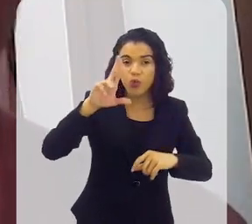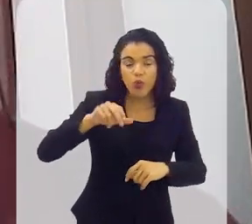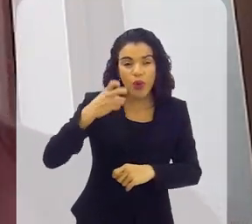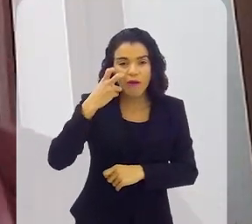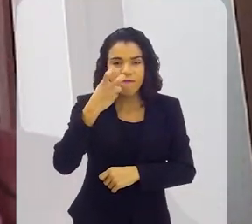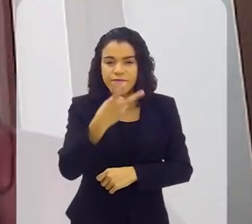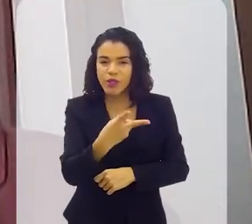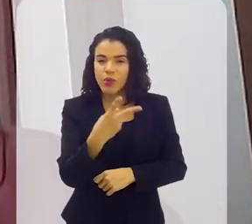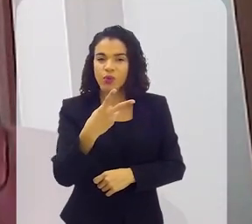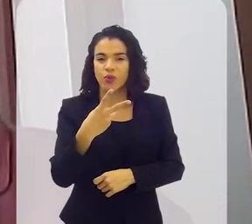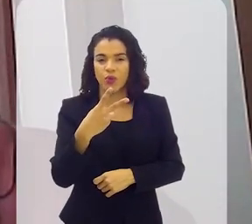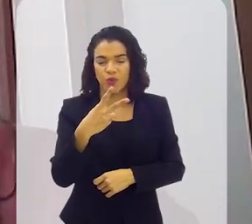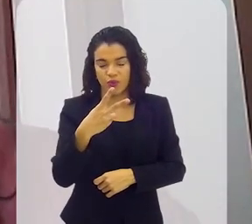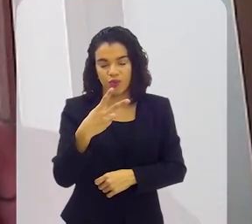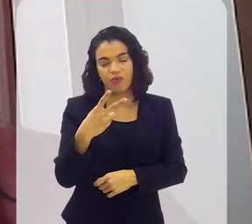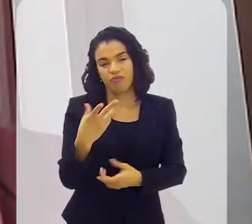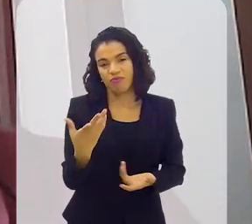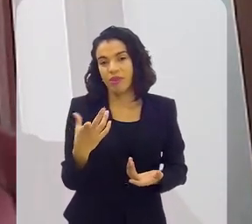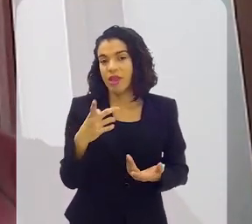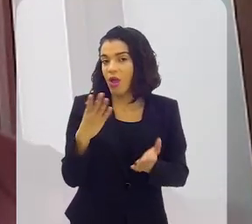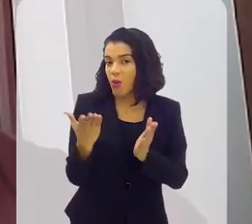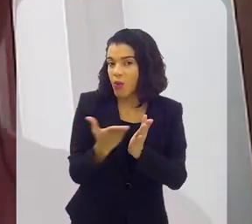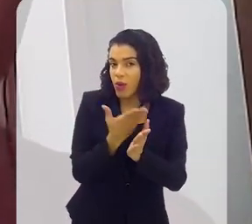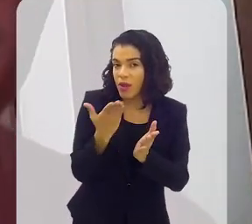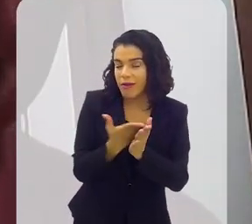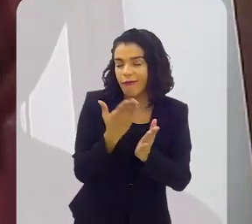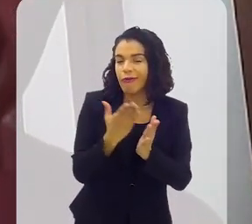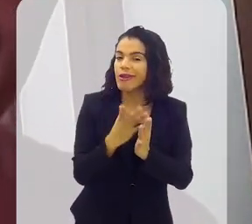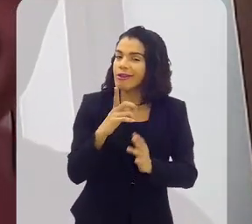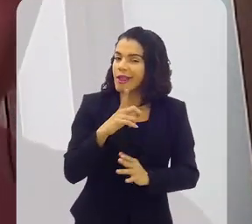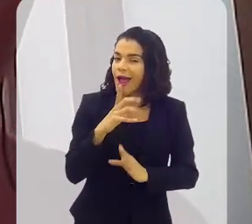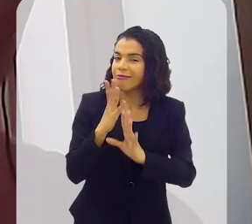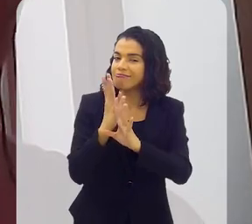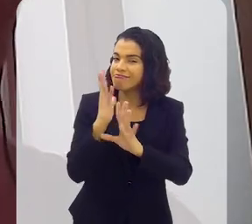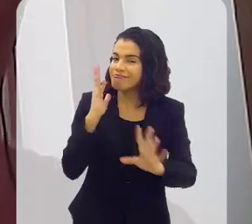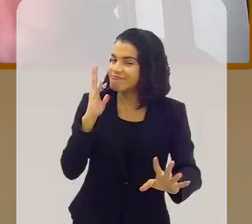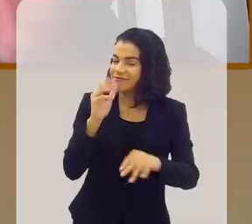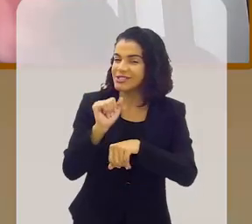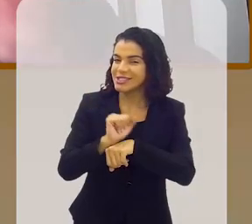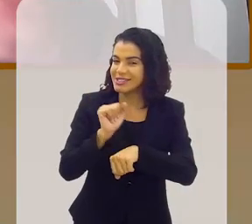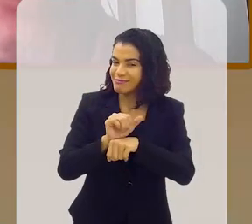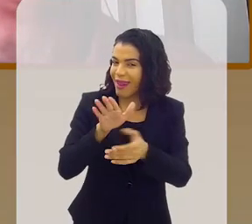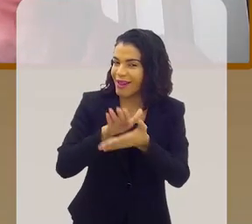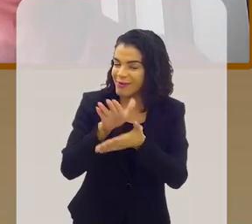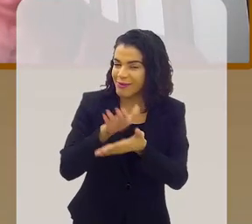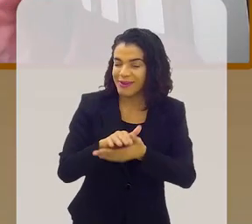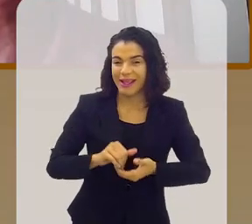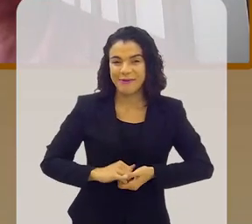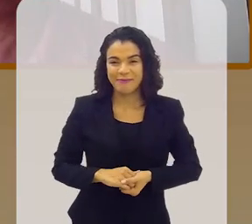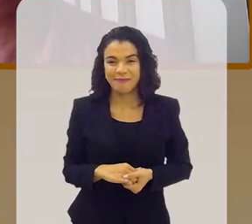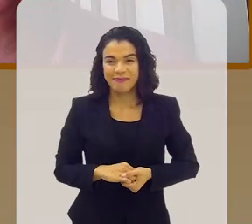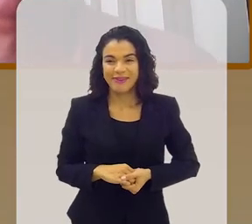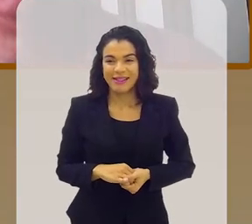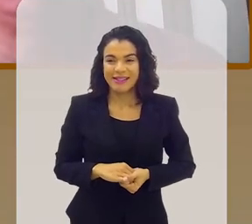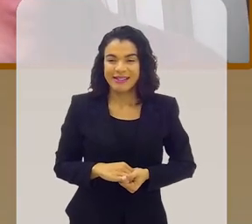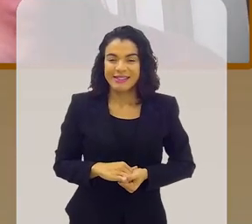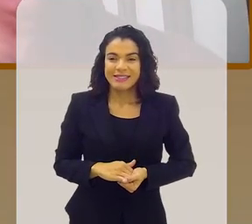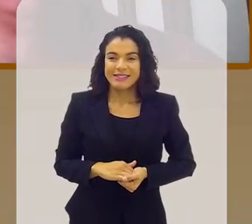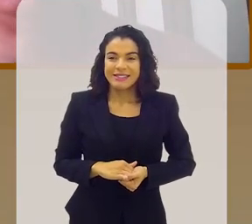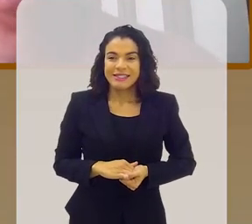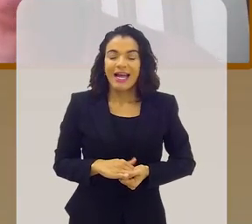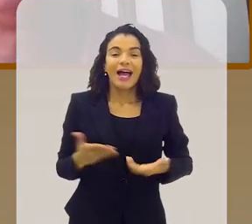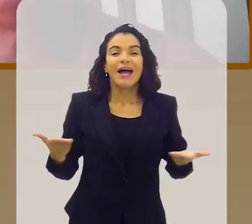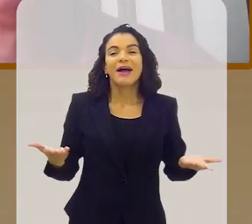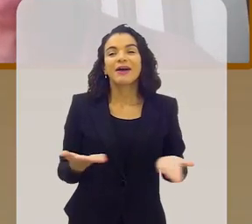Antunes, que estava sempre no estúdio com a gente. E é um livro que também está nessa fila aí, nesse bolo aí. Uma hora ele sai. Agora,